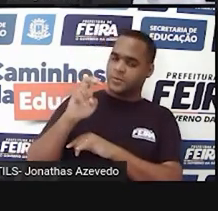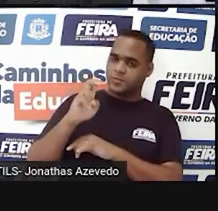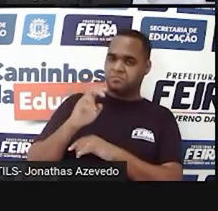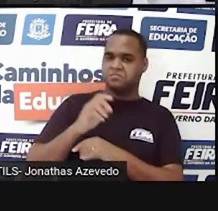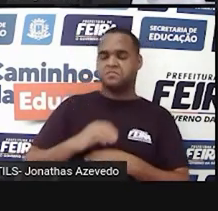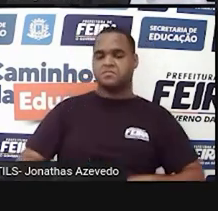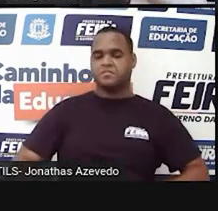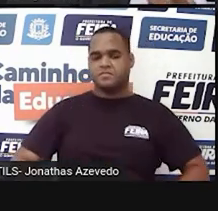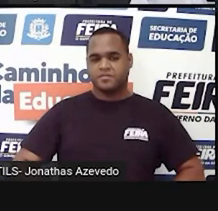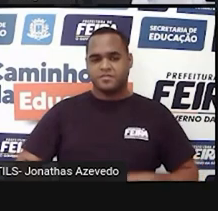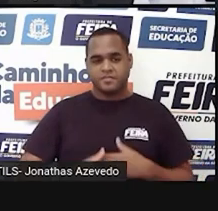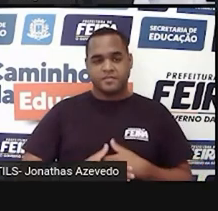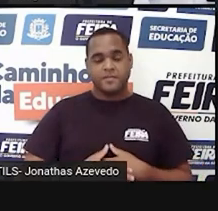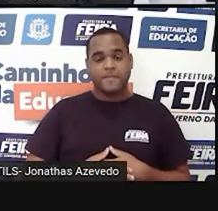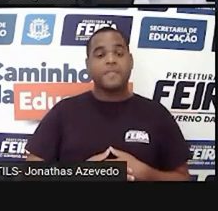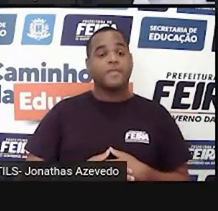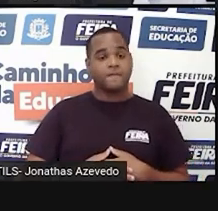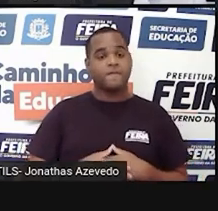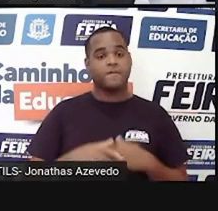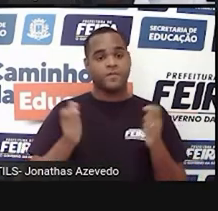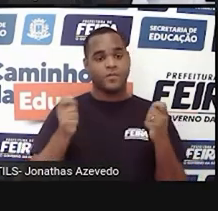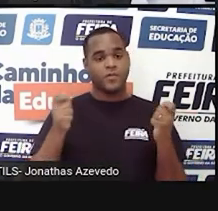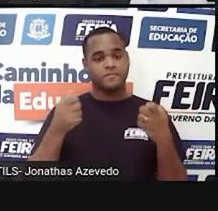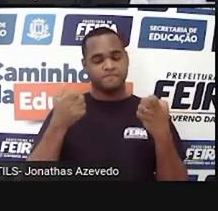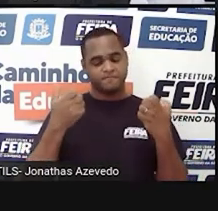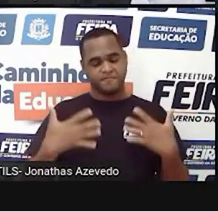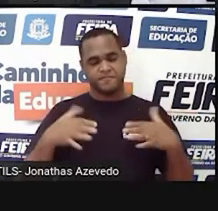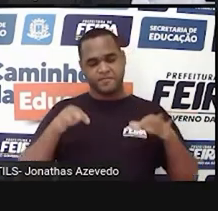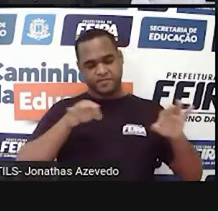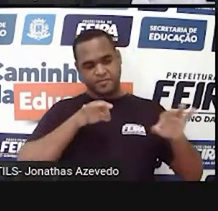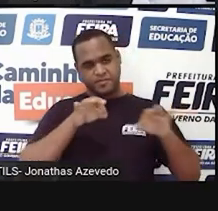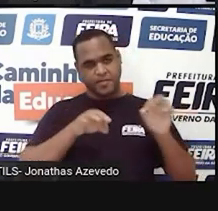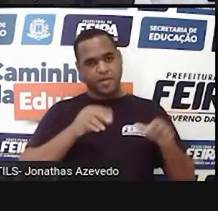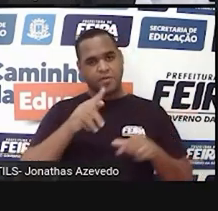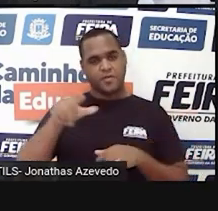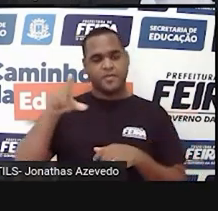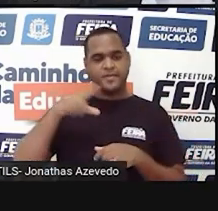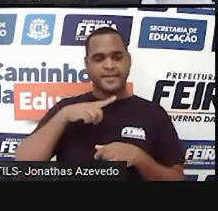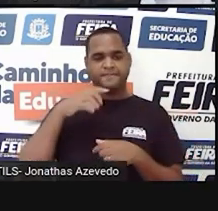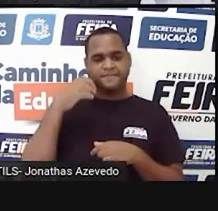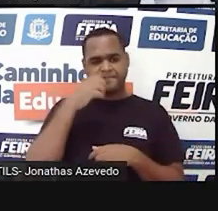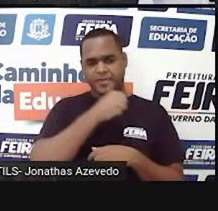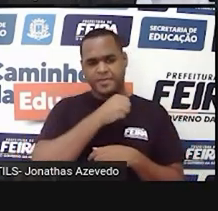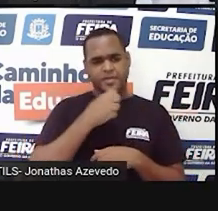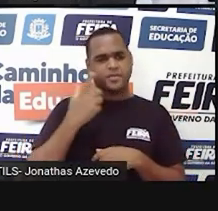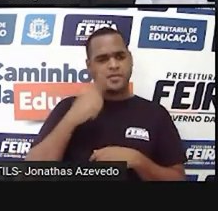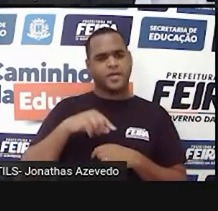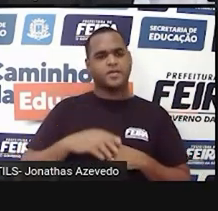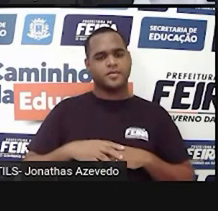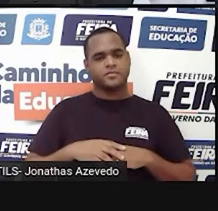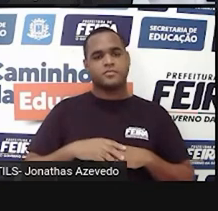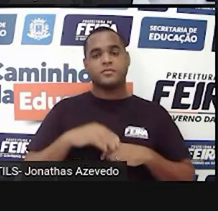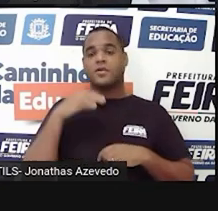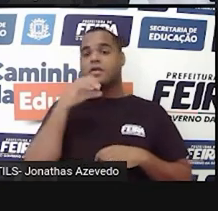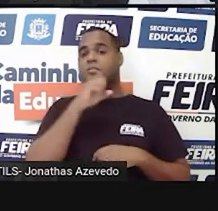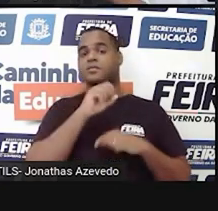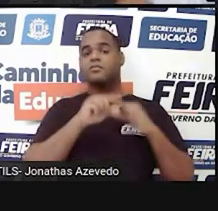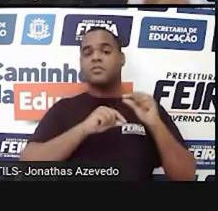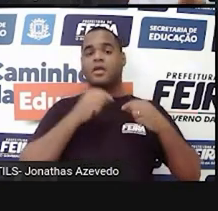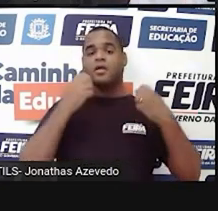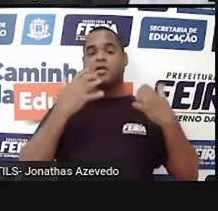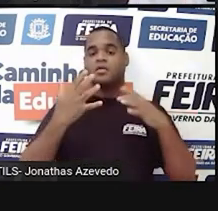45. Essa é uma forma de fazer, mas tem uma forma que é mais rápida. E qual é a forma mais rápida?